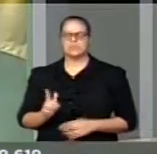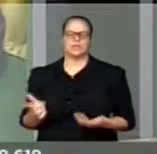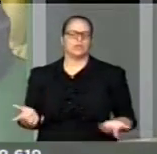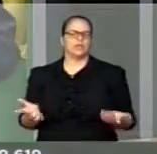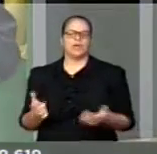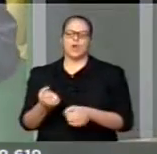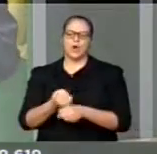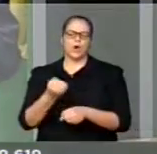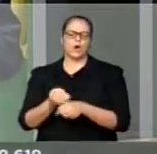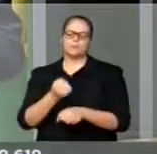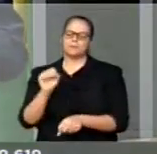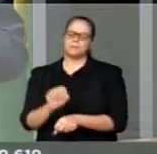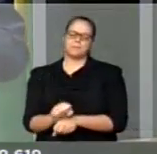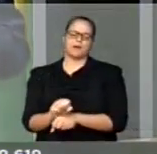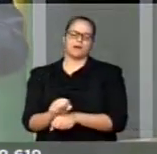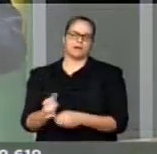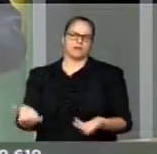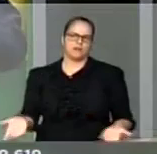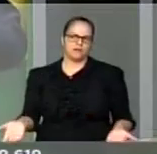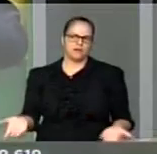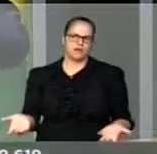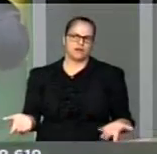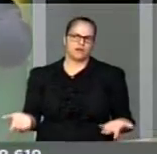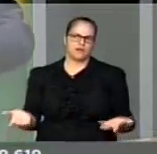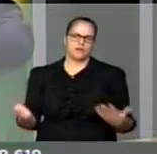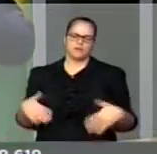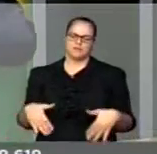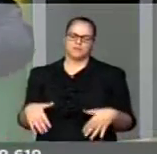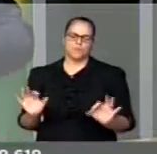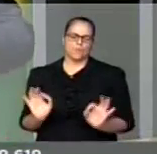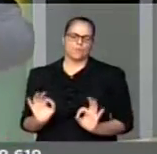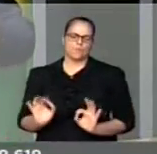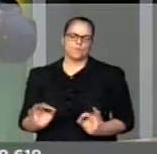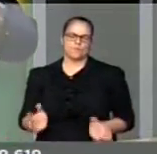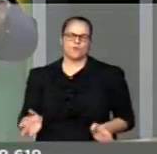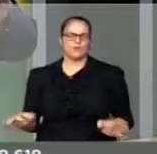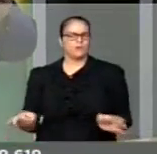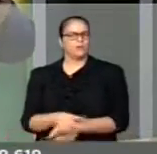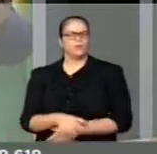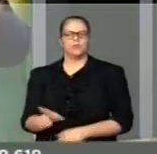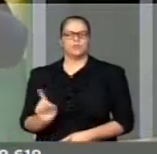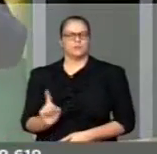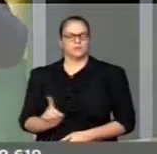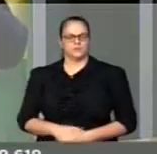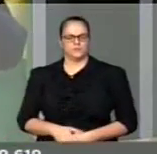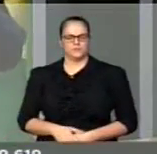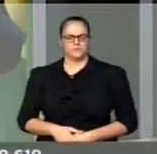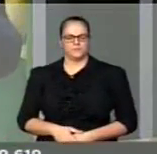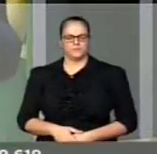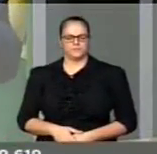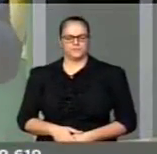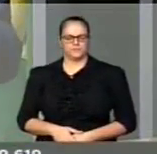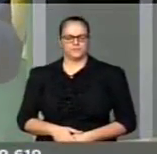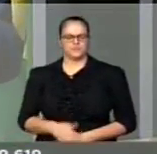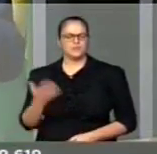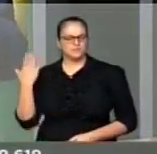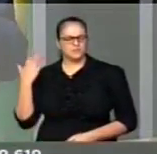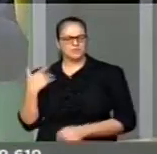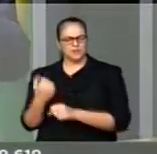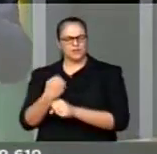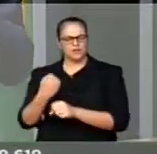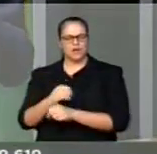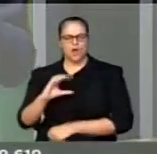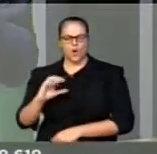inacabadas do governo federal. A gente observa que para a Copa de 2014 foi